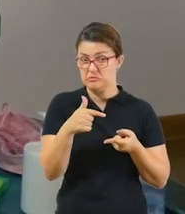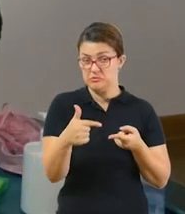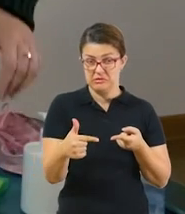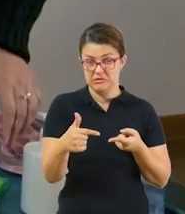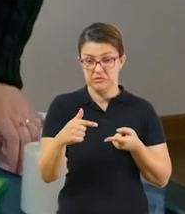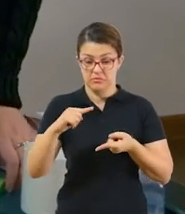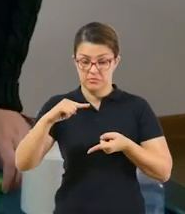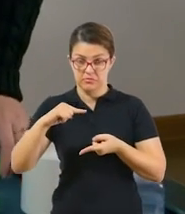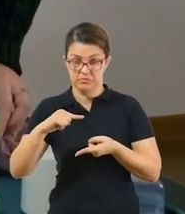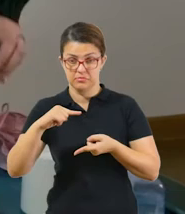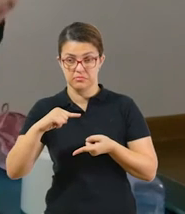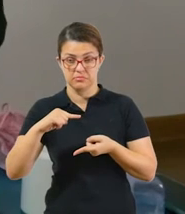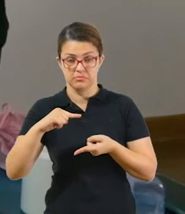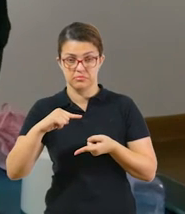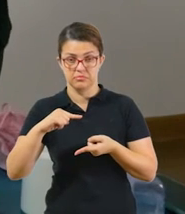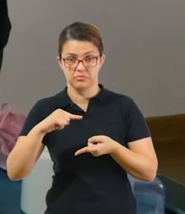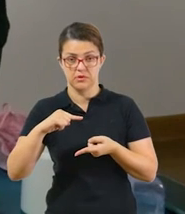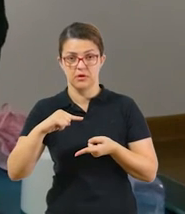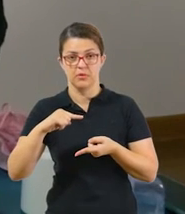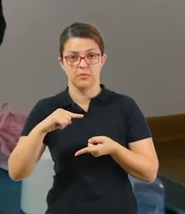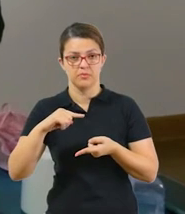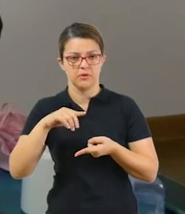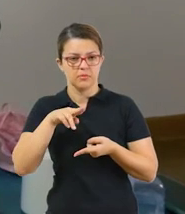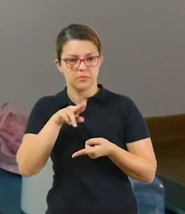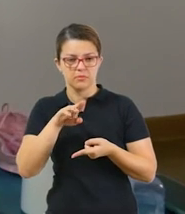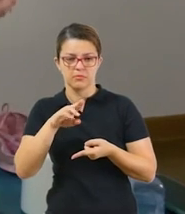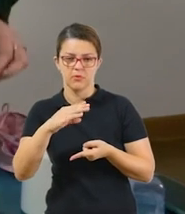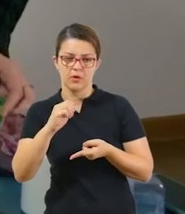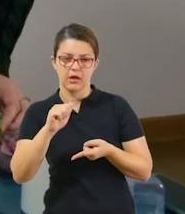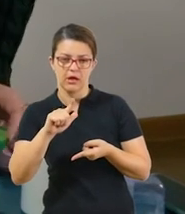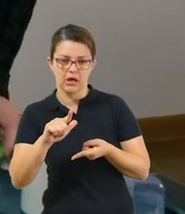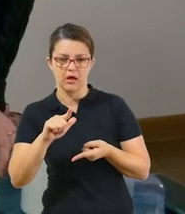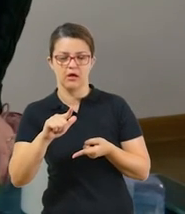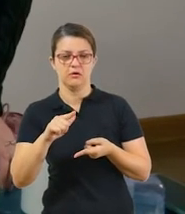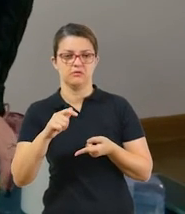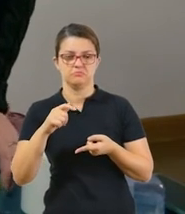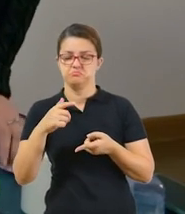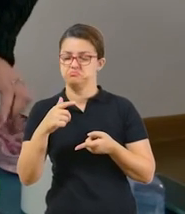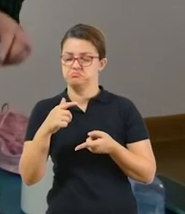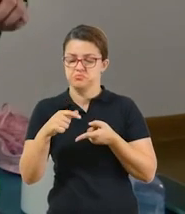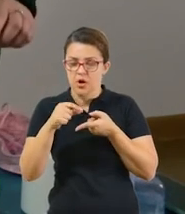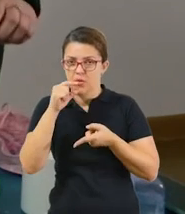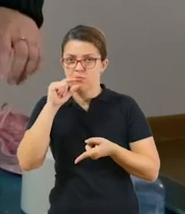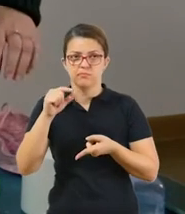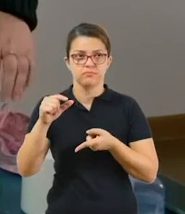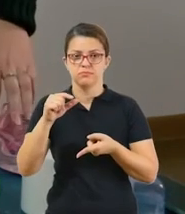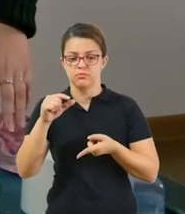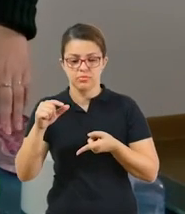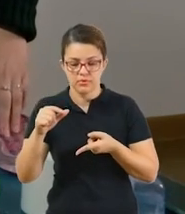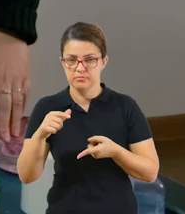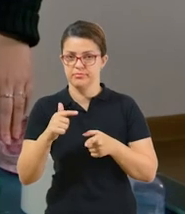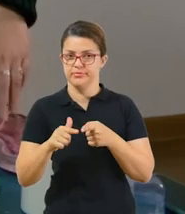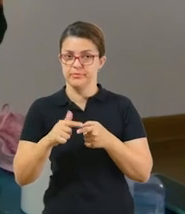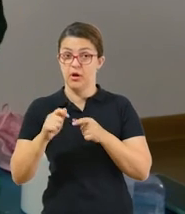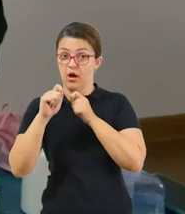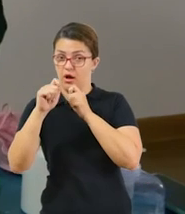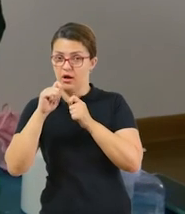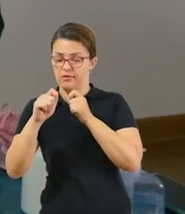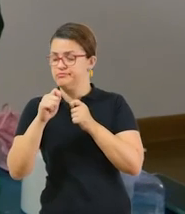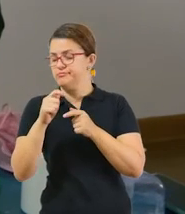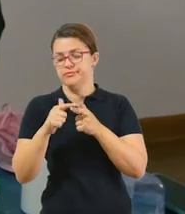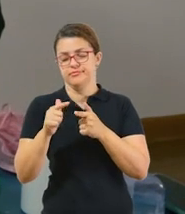enxaguante bucal e o fio dental, não tem problema. Mas o importante é você não esquecer de escovar os dentes